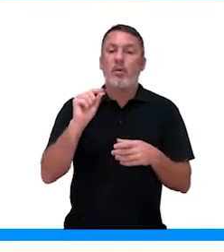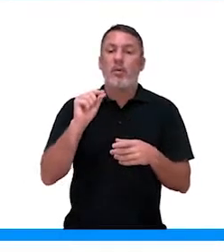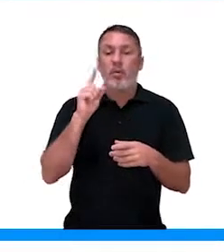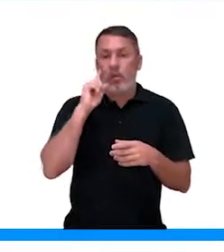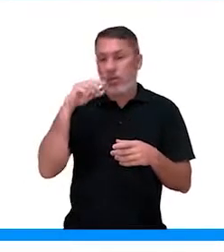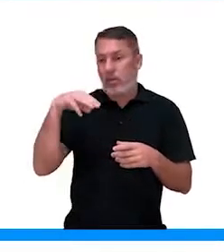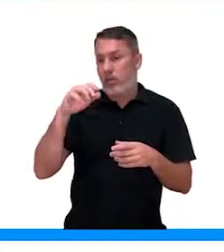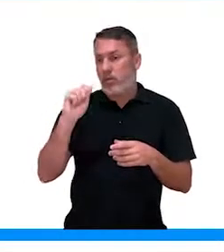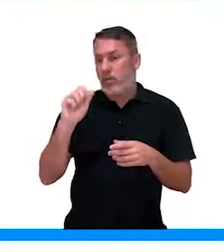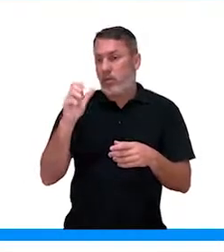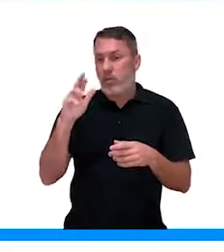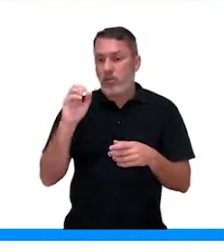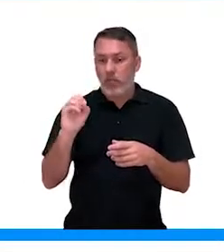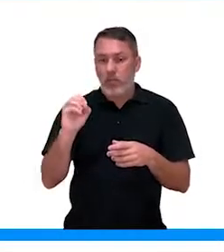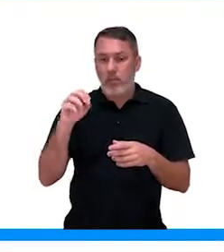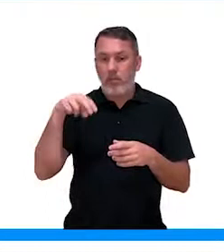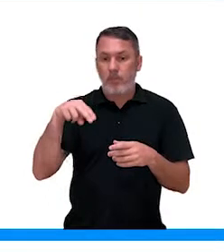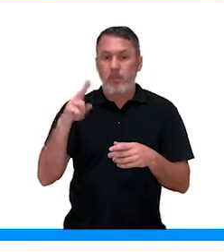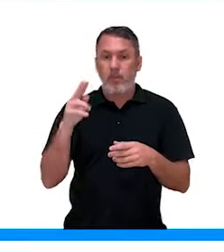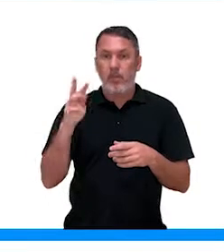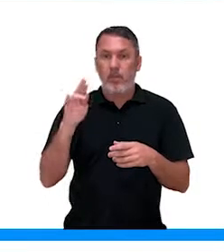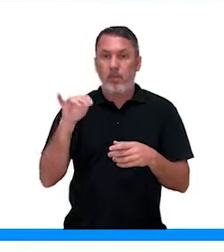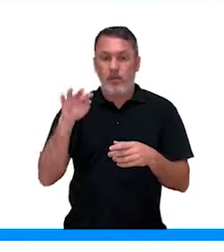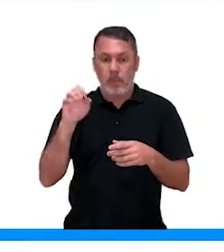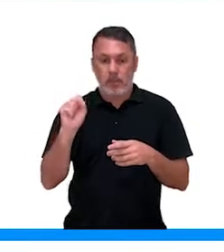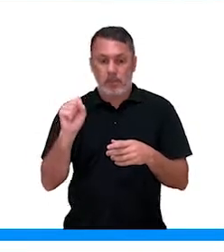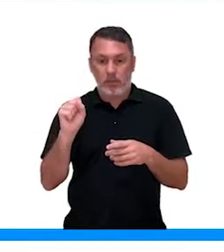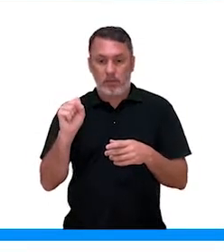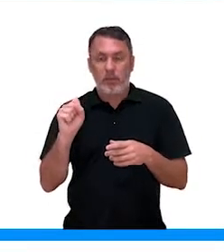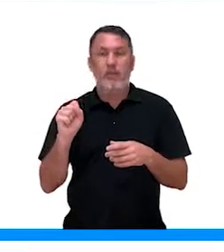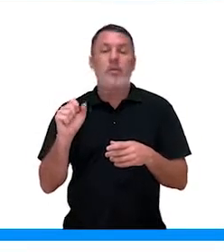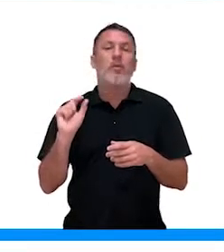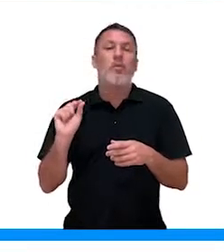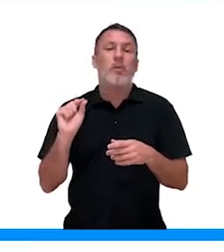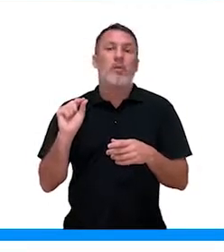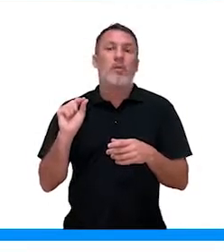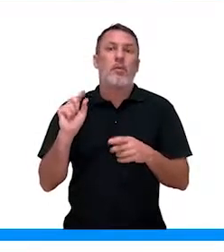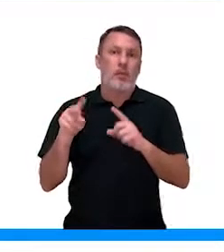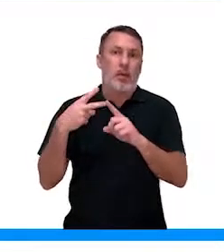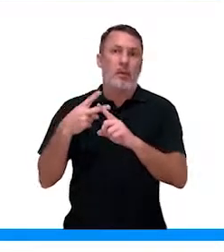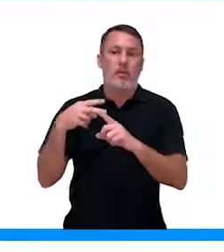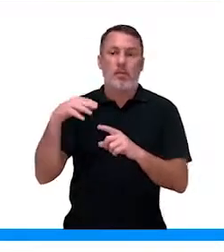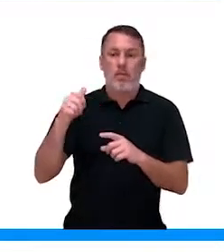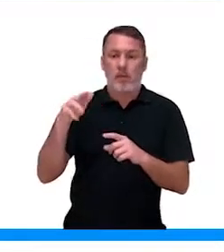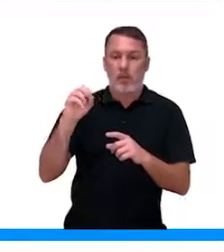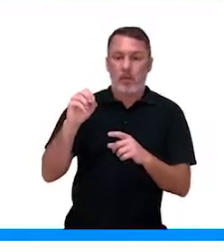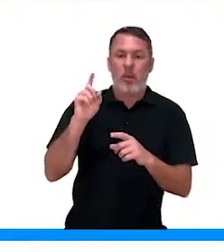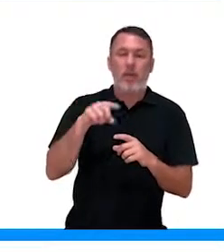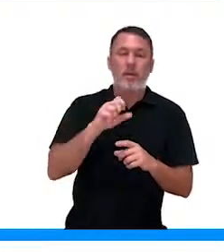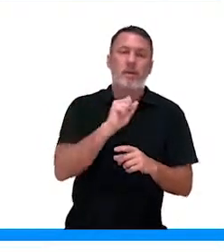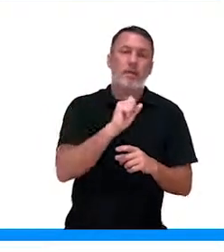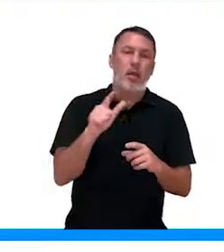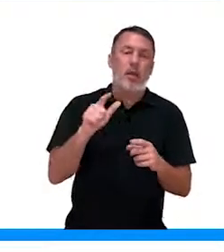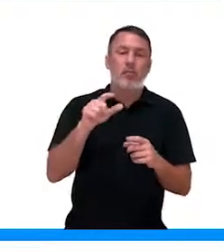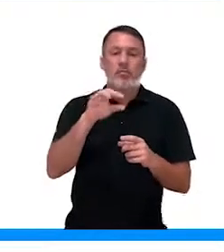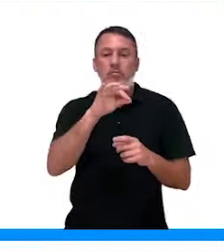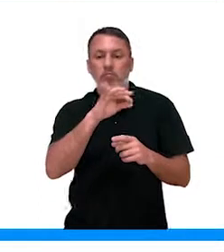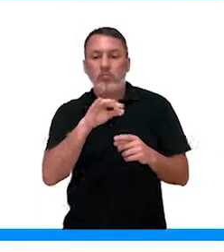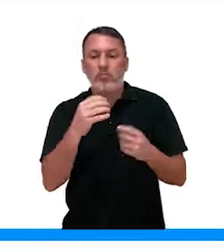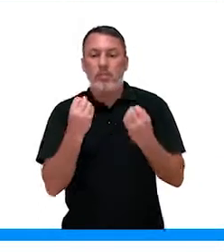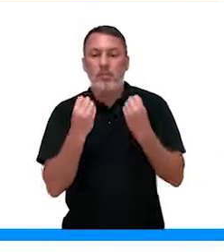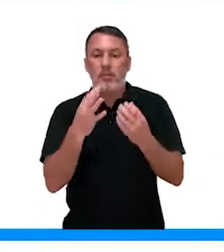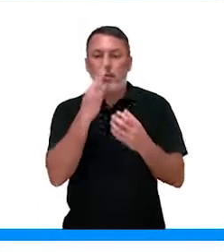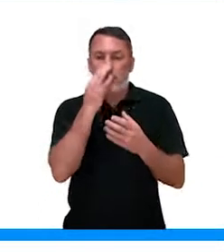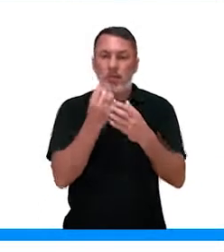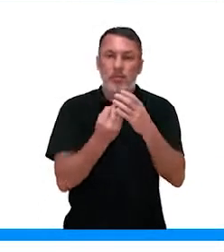O que são macronutrientes e micronutrientes? Os macro são aqueles que são sais minerais que